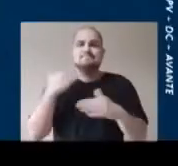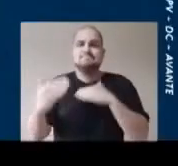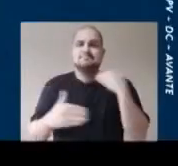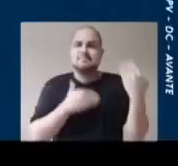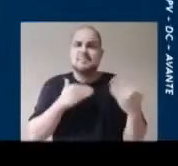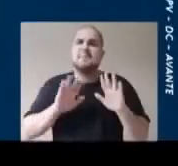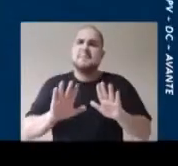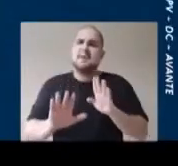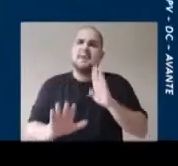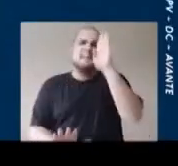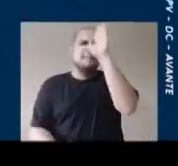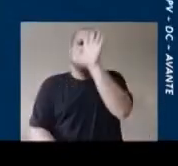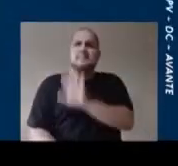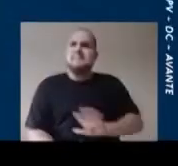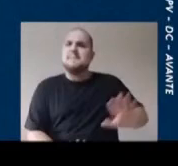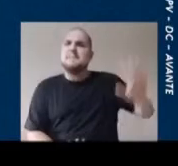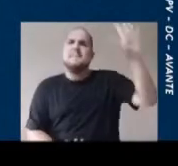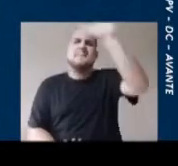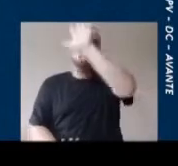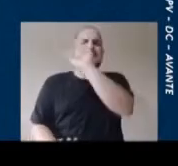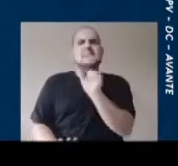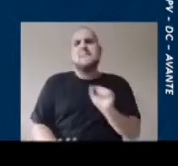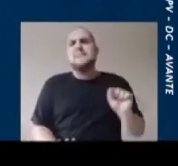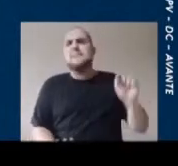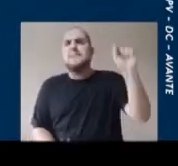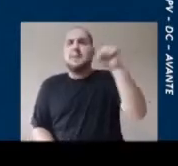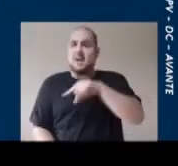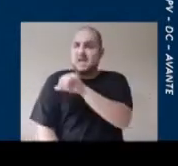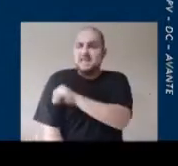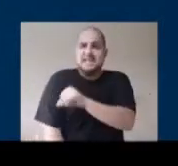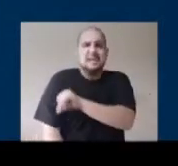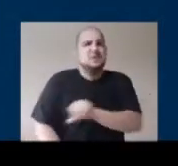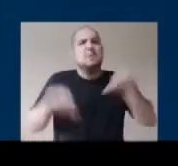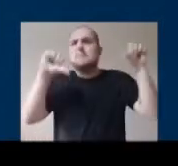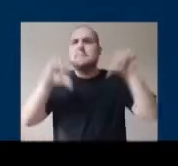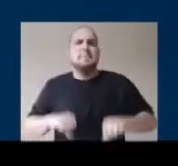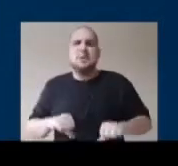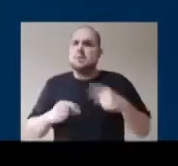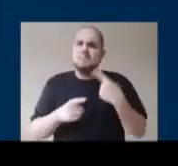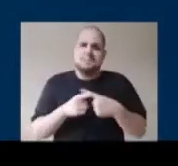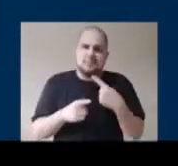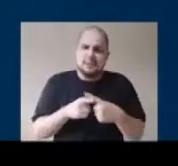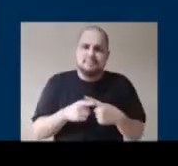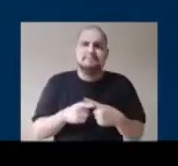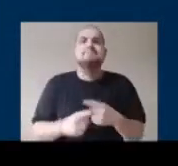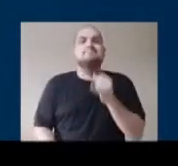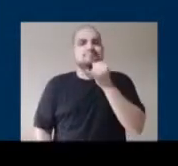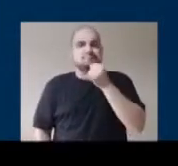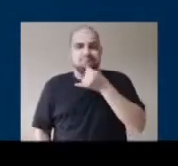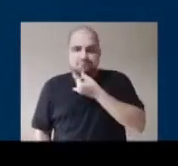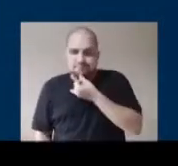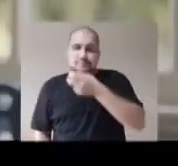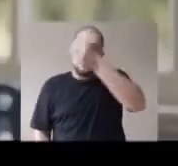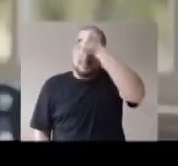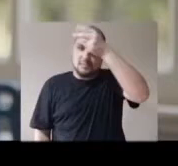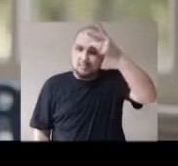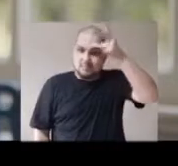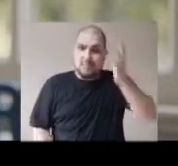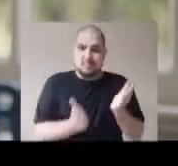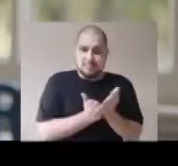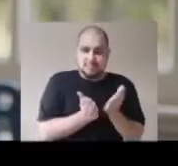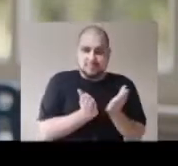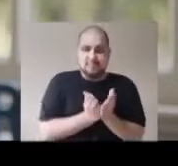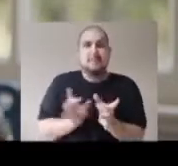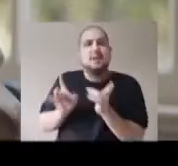suas vidas. Mas por essa pandemia foi tão pior aqui no Rio do que em outras capitais? Infelizmente, o